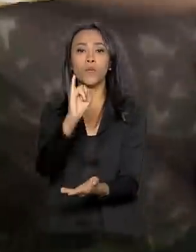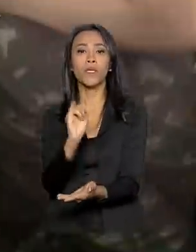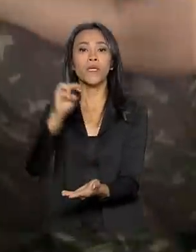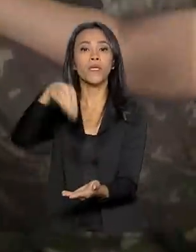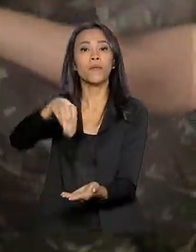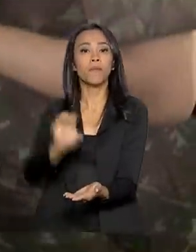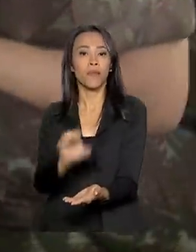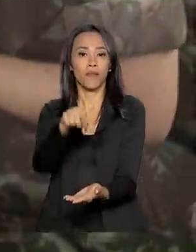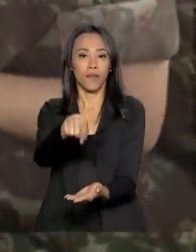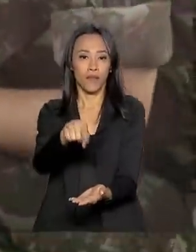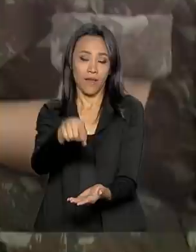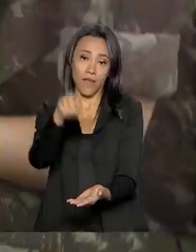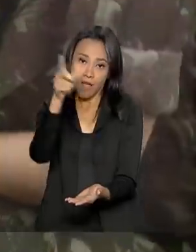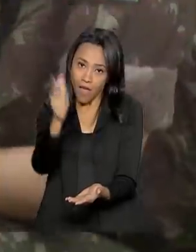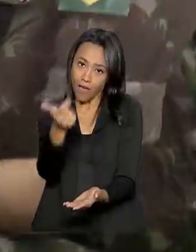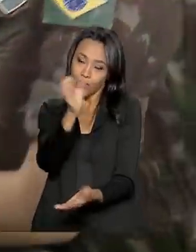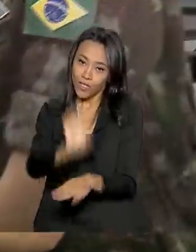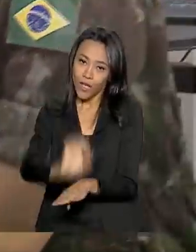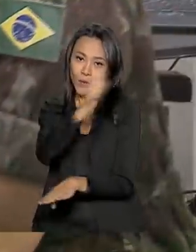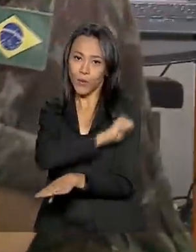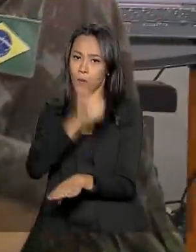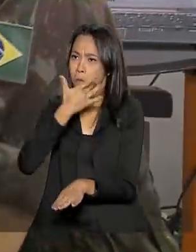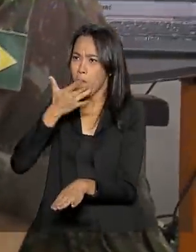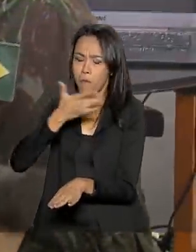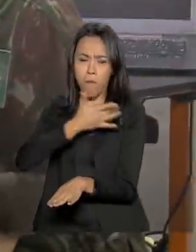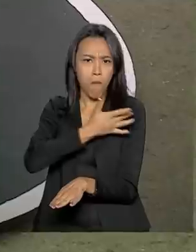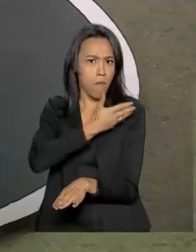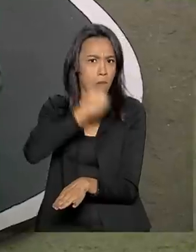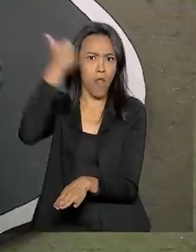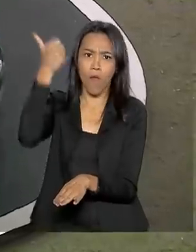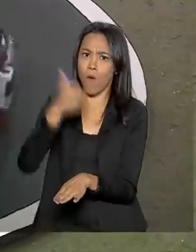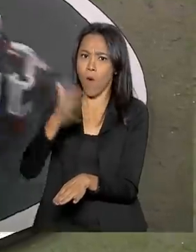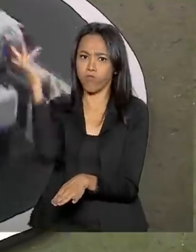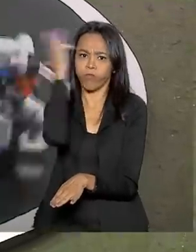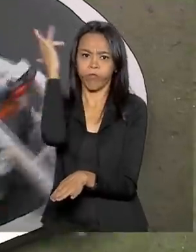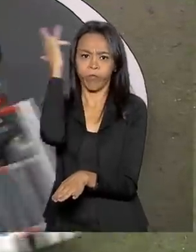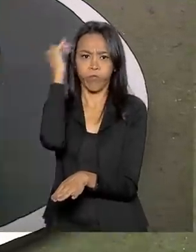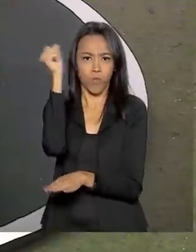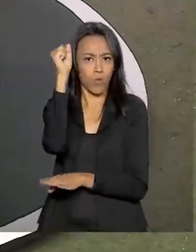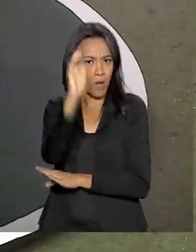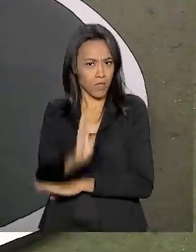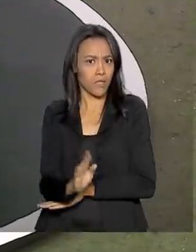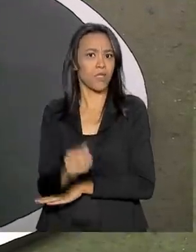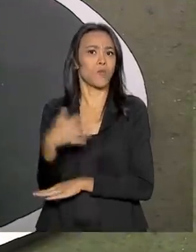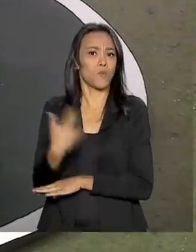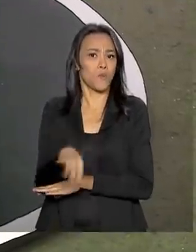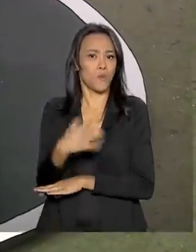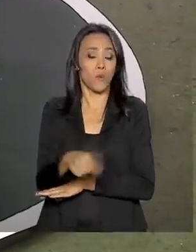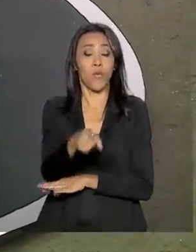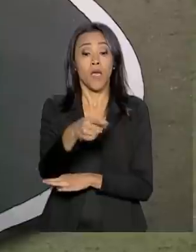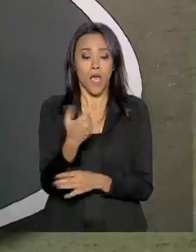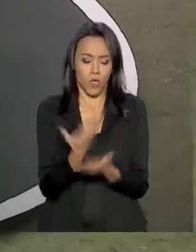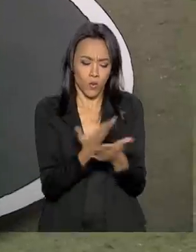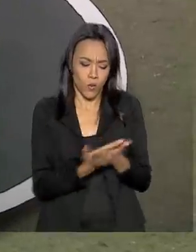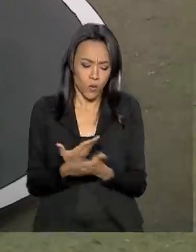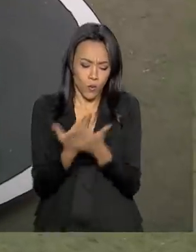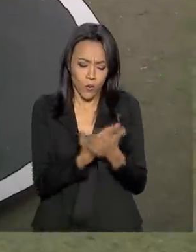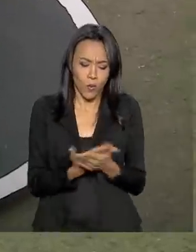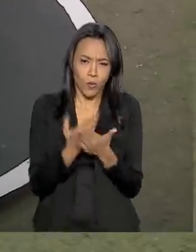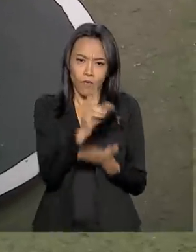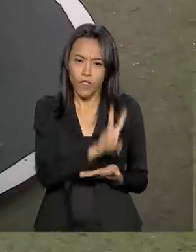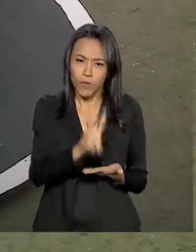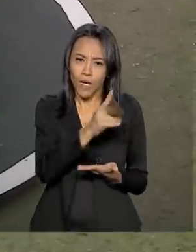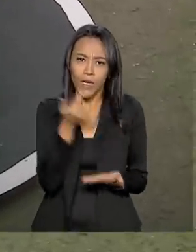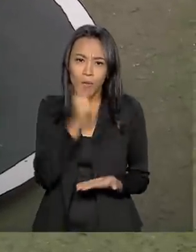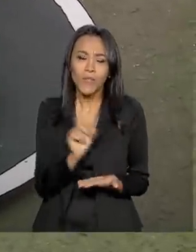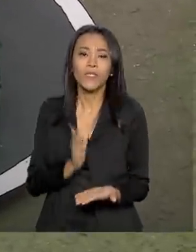Engenharia no Rio, uma das melhores faculdades do país. A competição ajudou nos estudos para o vestibular e foi decisiva